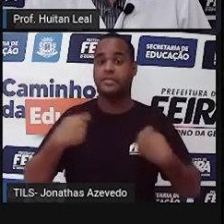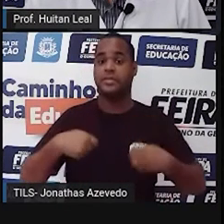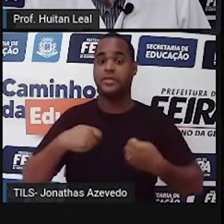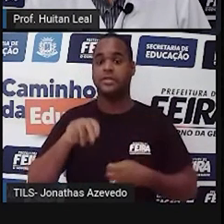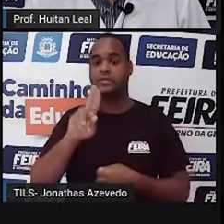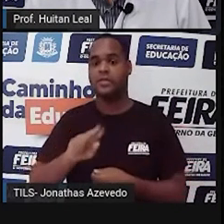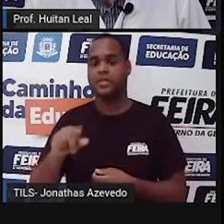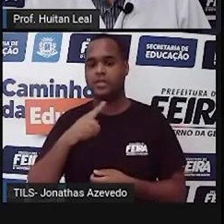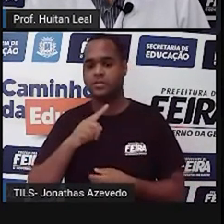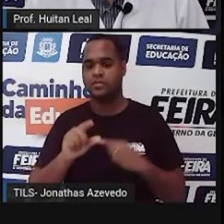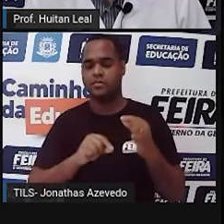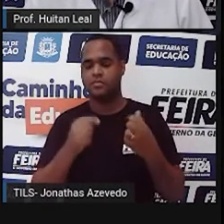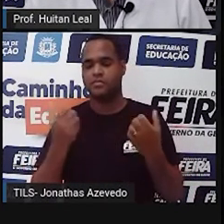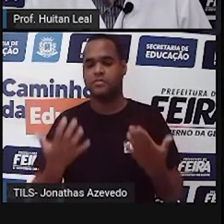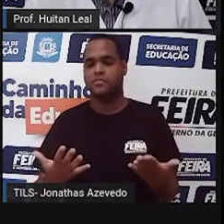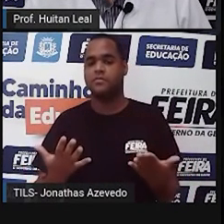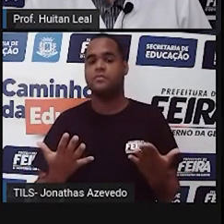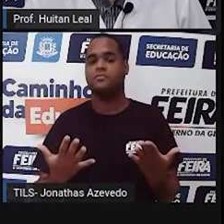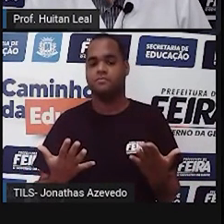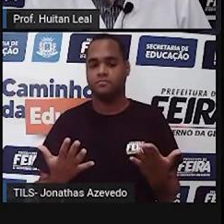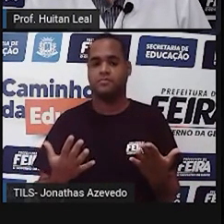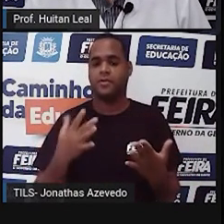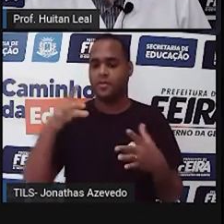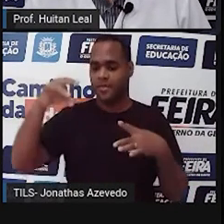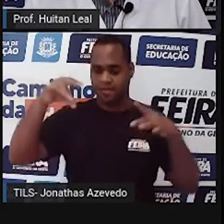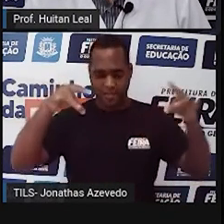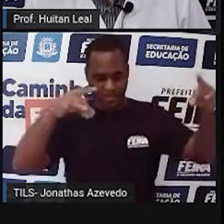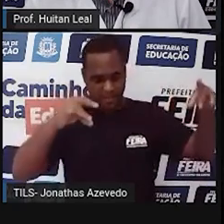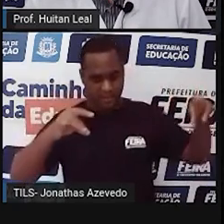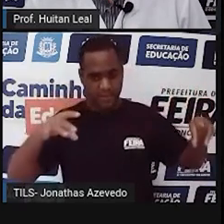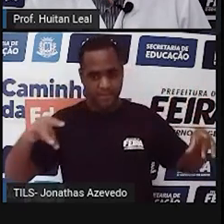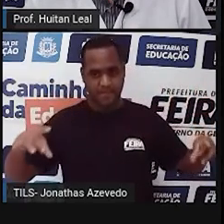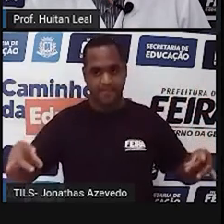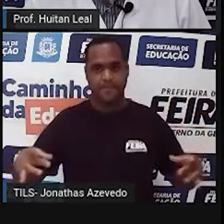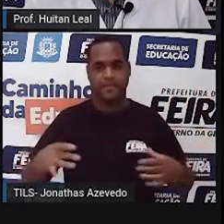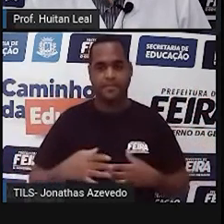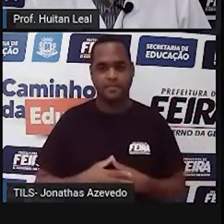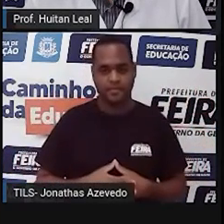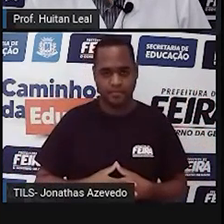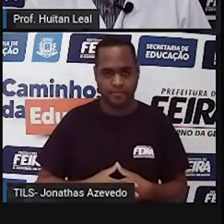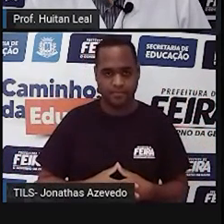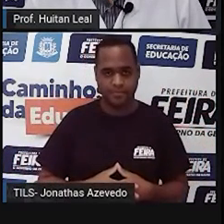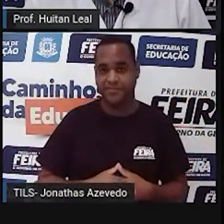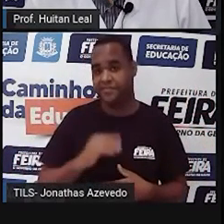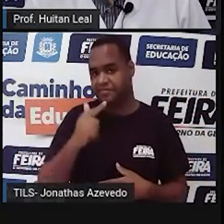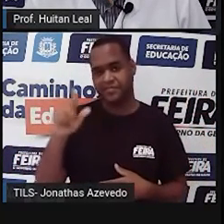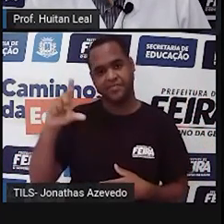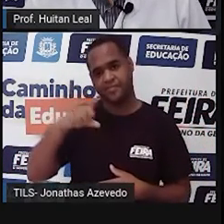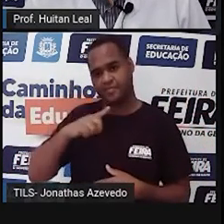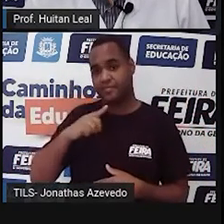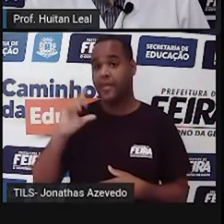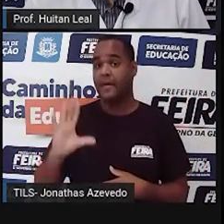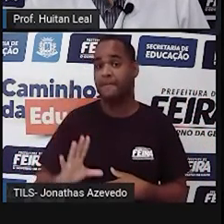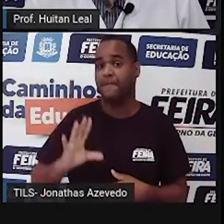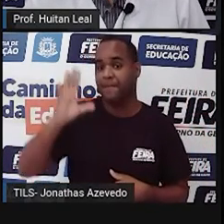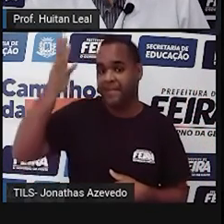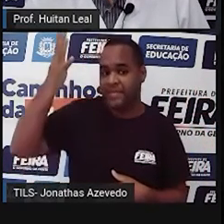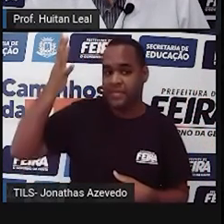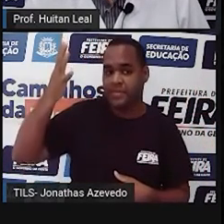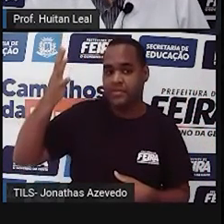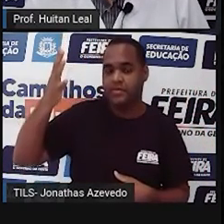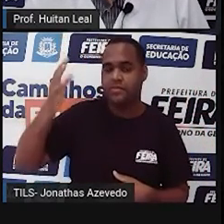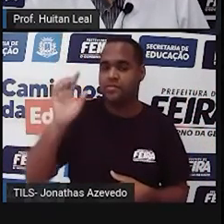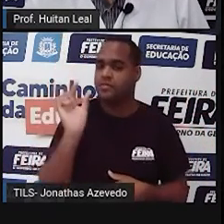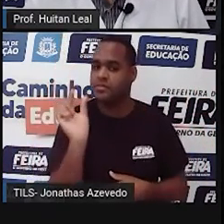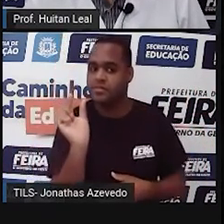utilizar para colar os cartazes? E existem as preposições acidentais. Olha, é